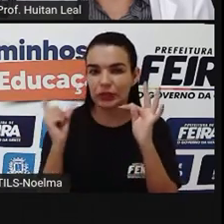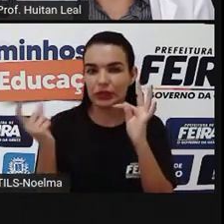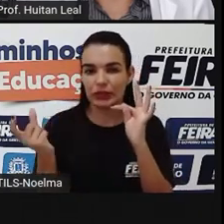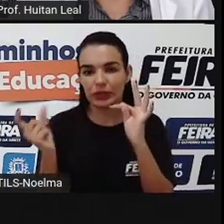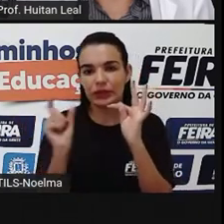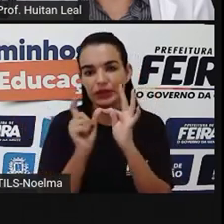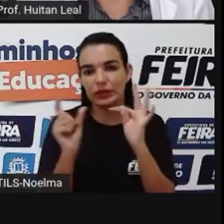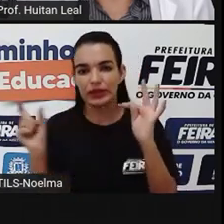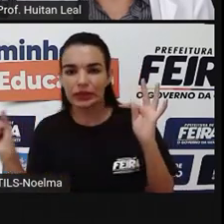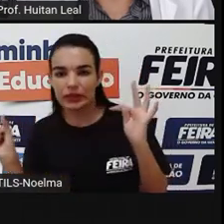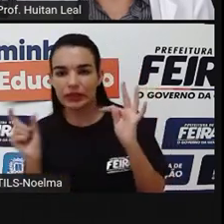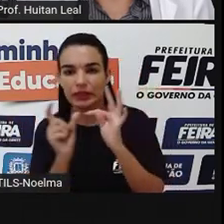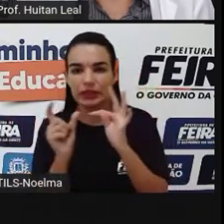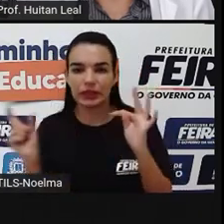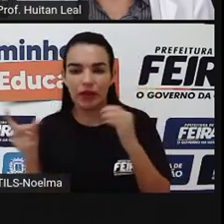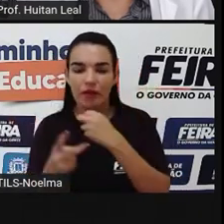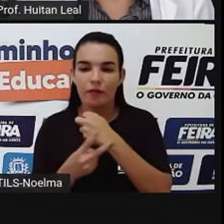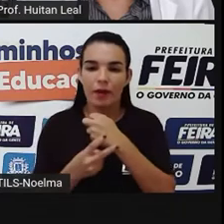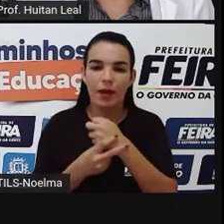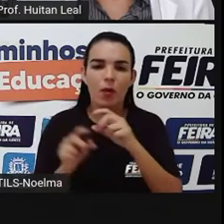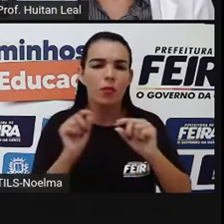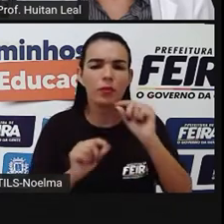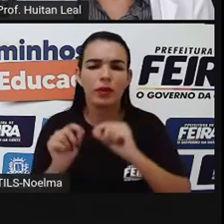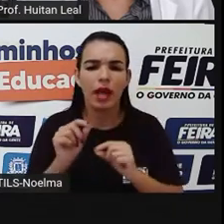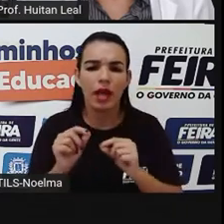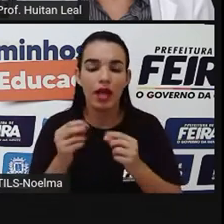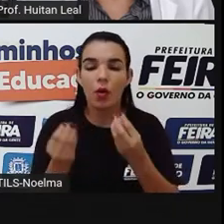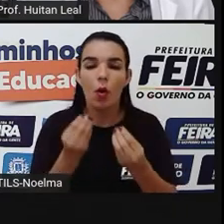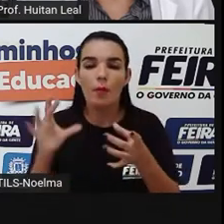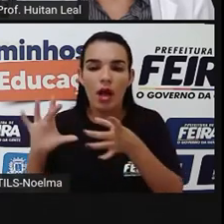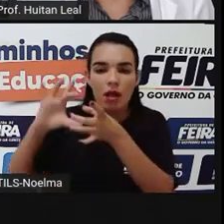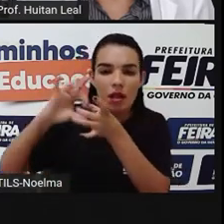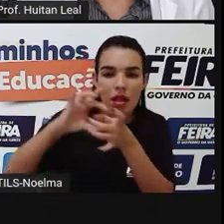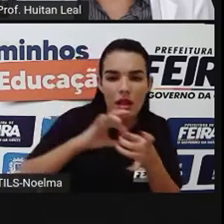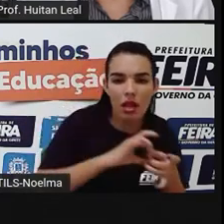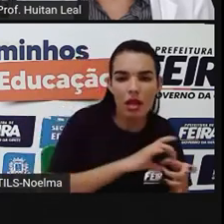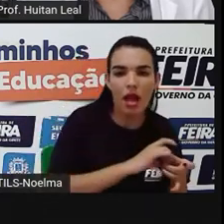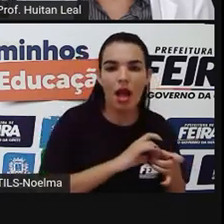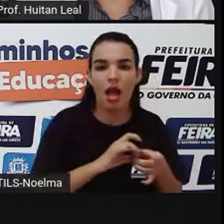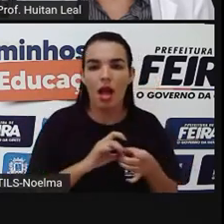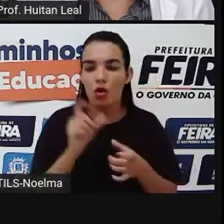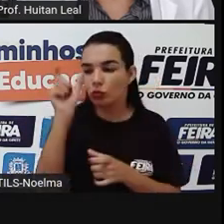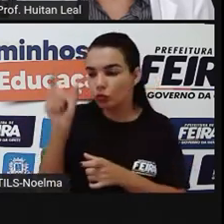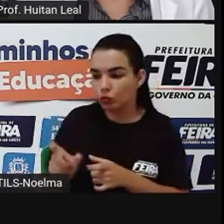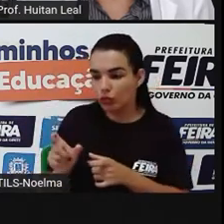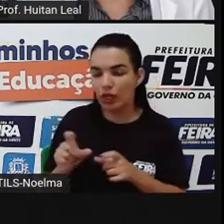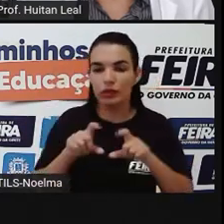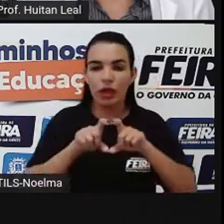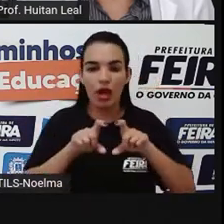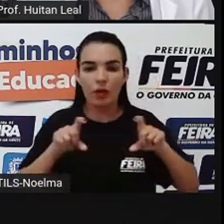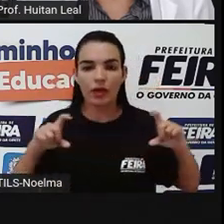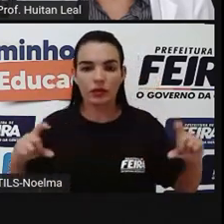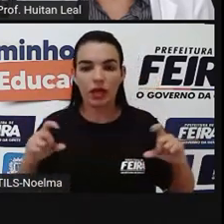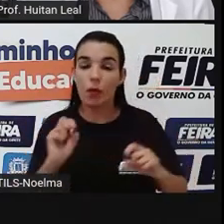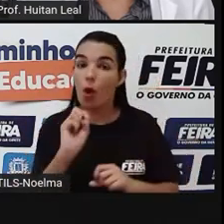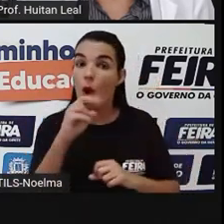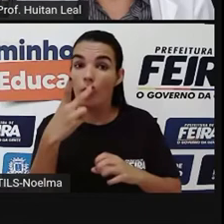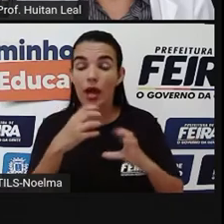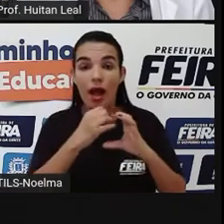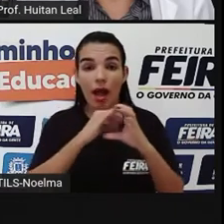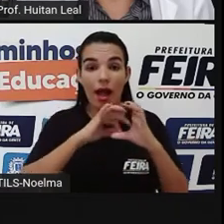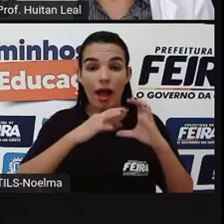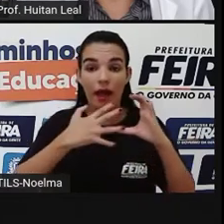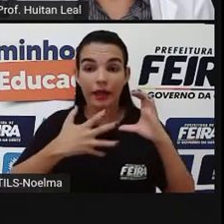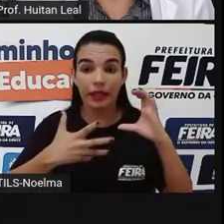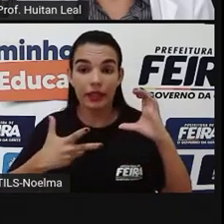a forma de ligar o sujeito da oração ao predicado da oração ou ao predicativo do sujeito. Predicativo